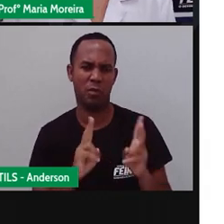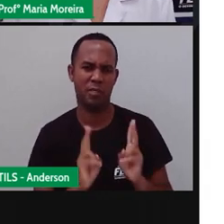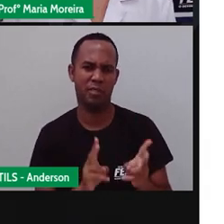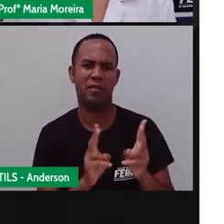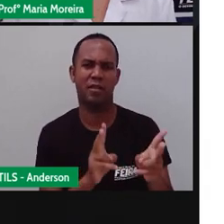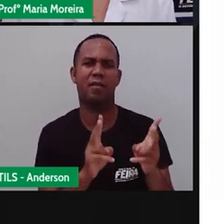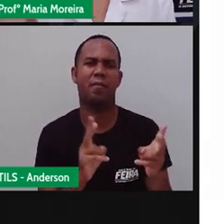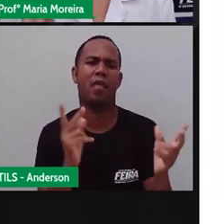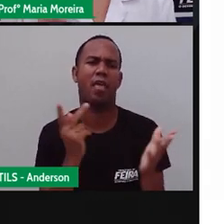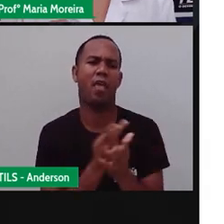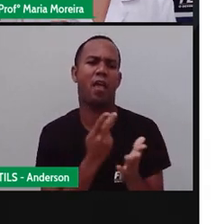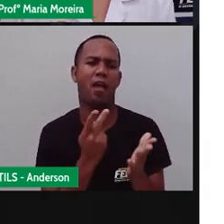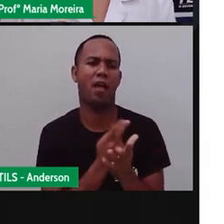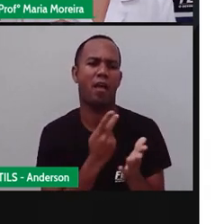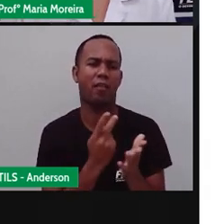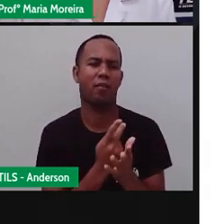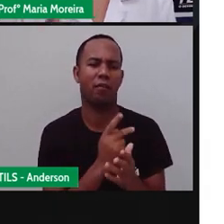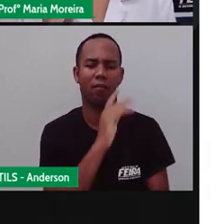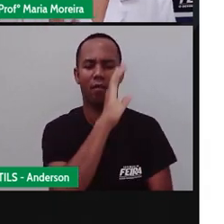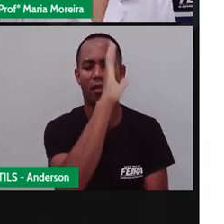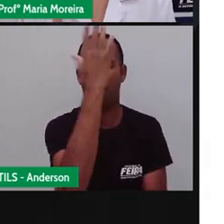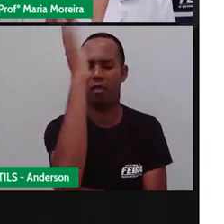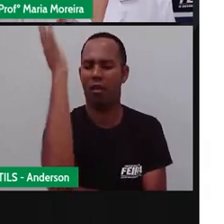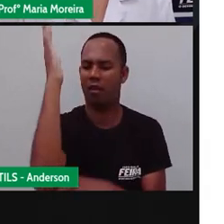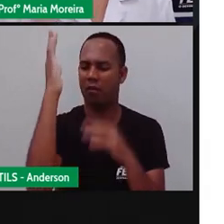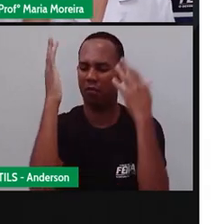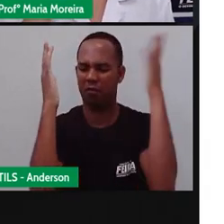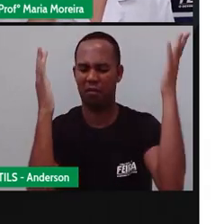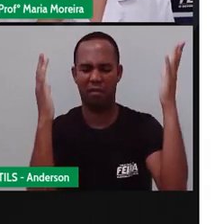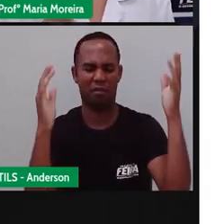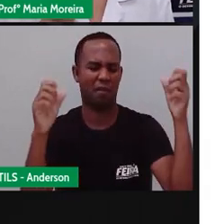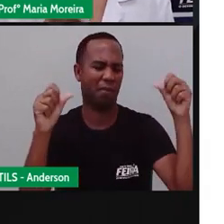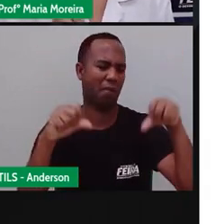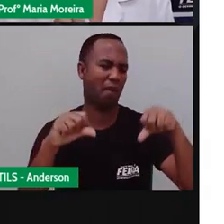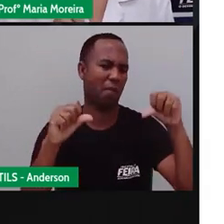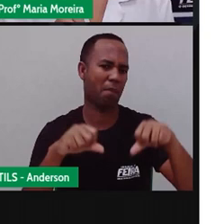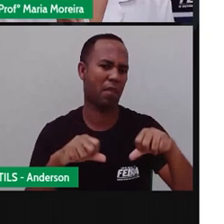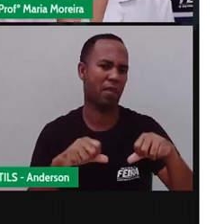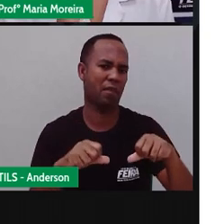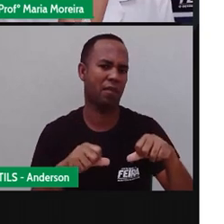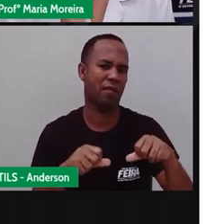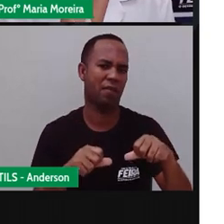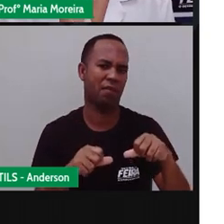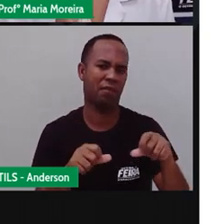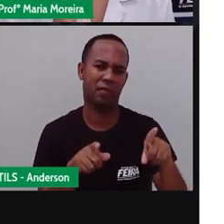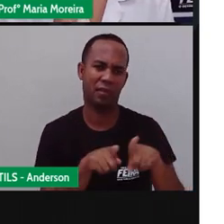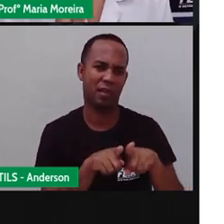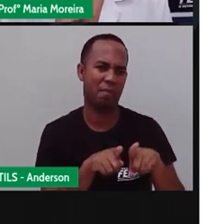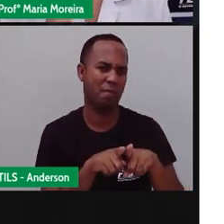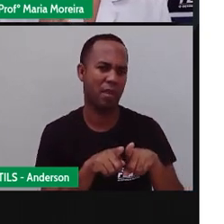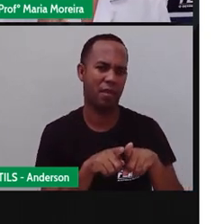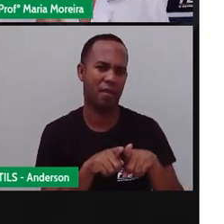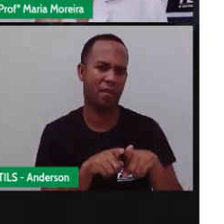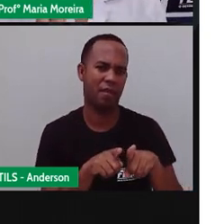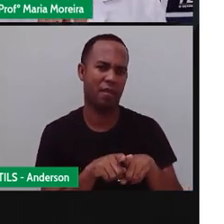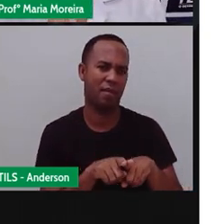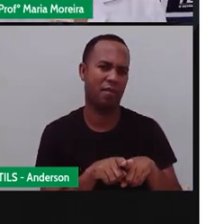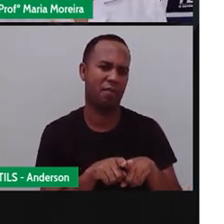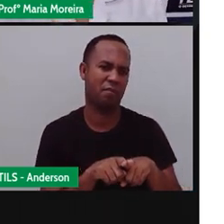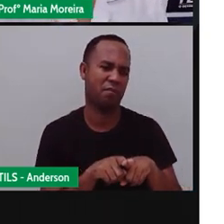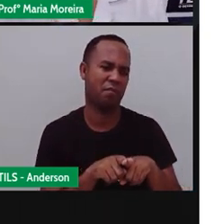errado. E a natureza só fazia asneiras, ou seja, só fazia